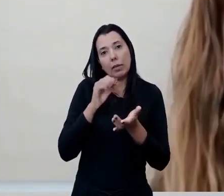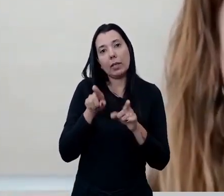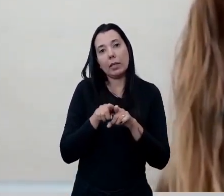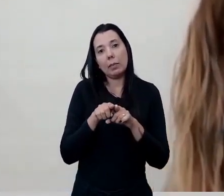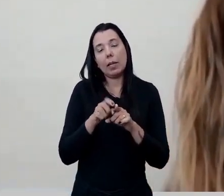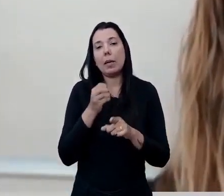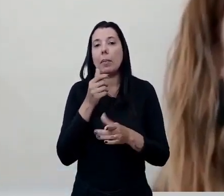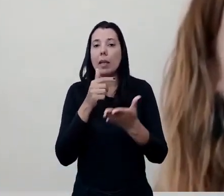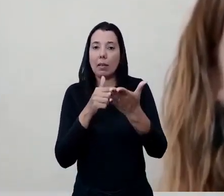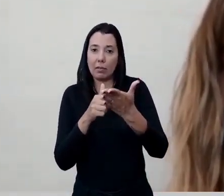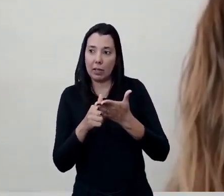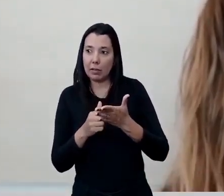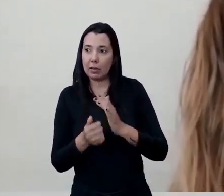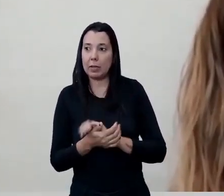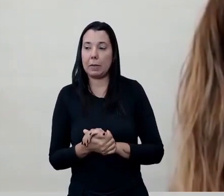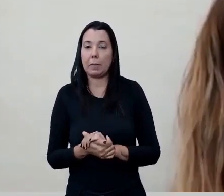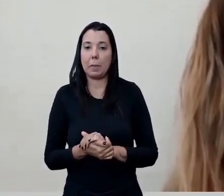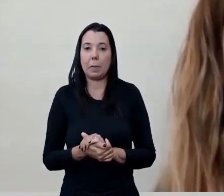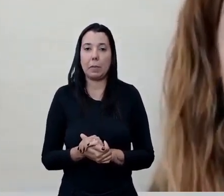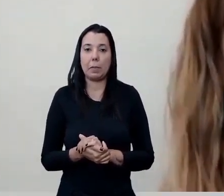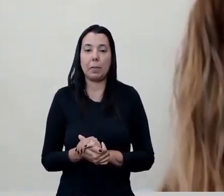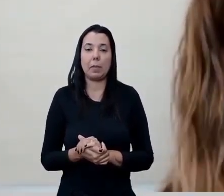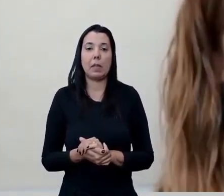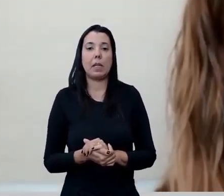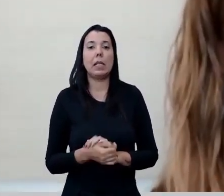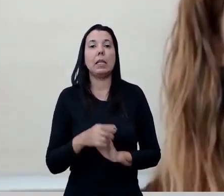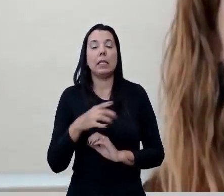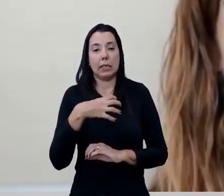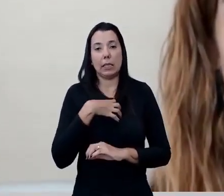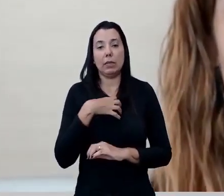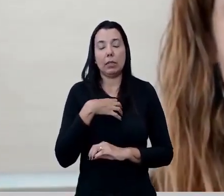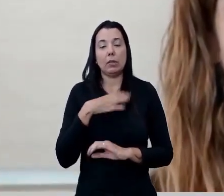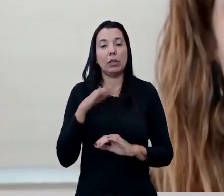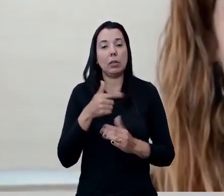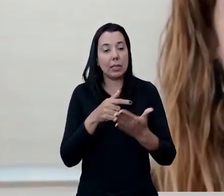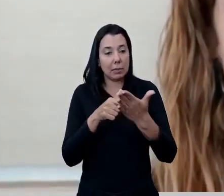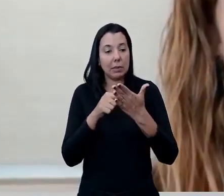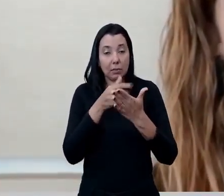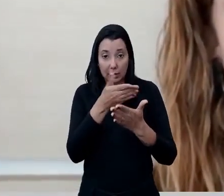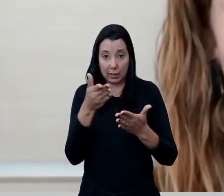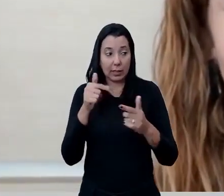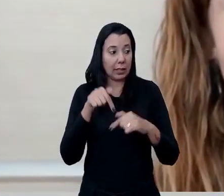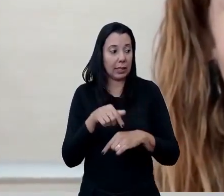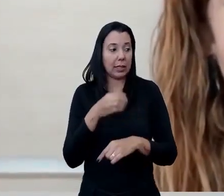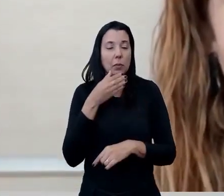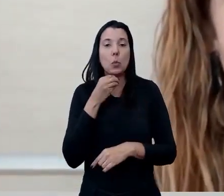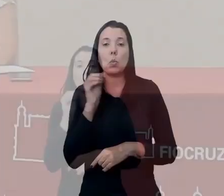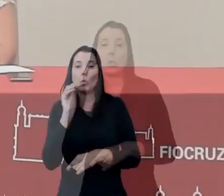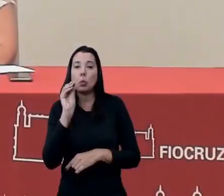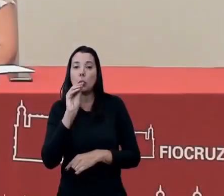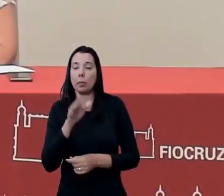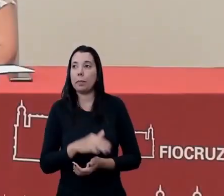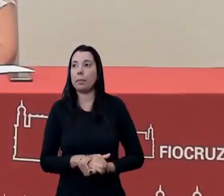Sejam muito bem-vindos, com muita satisfação que nós recebemos vocês aqui. Um beijo.